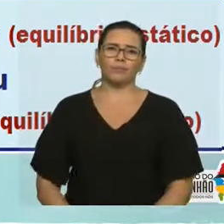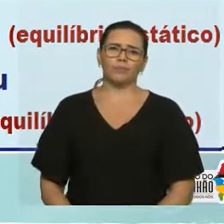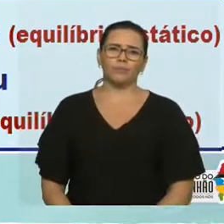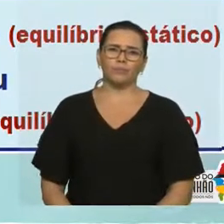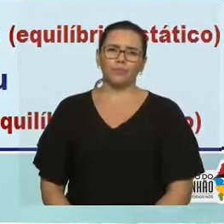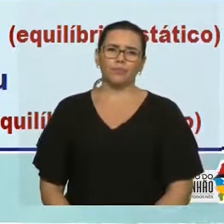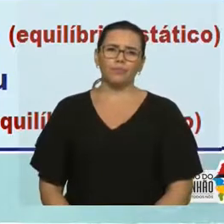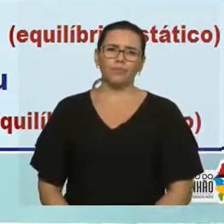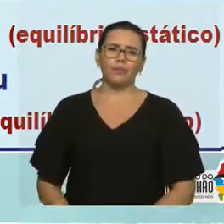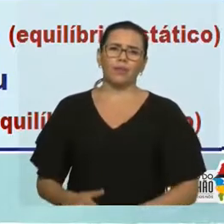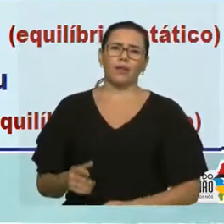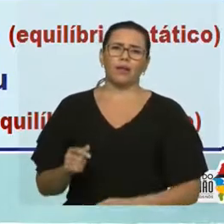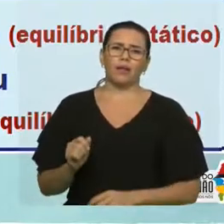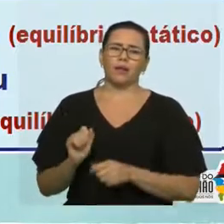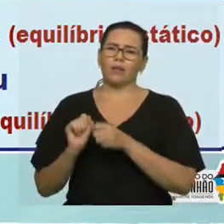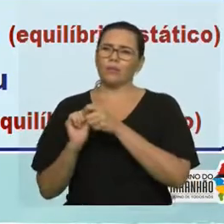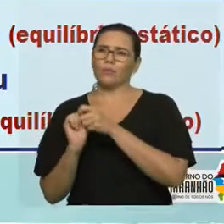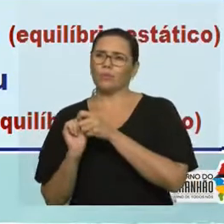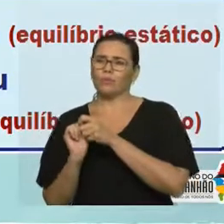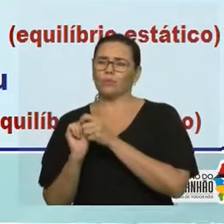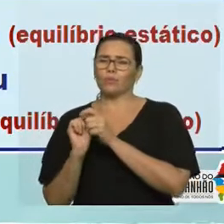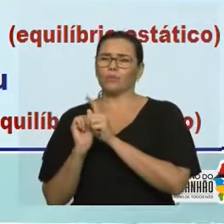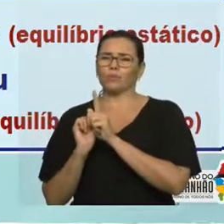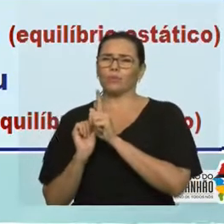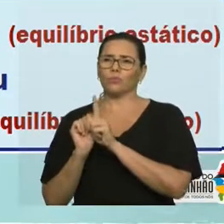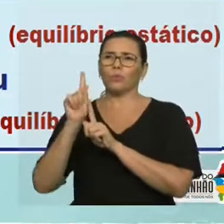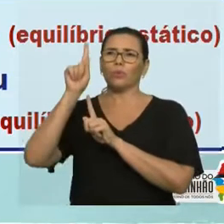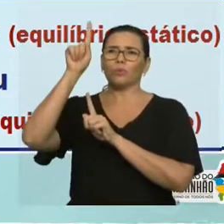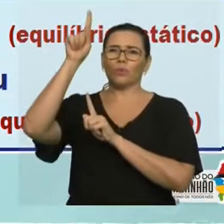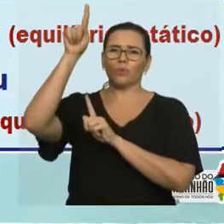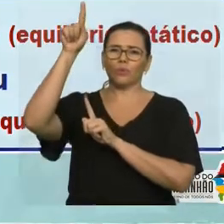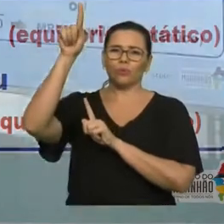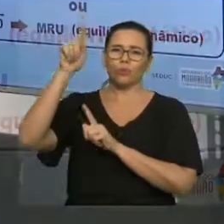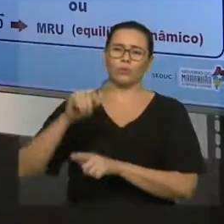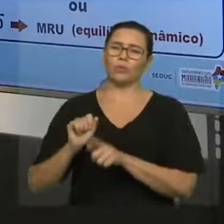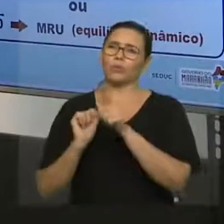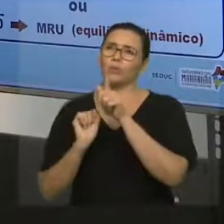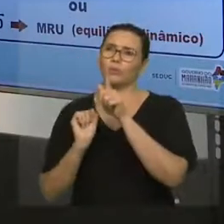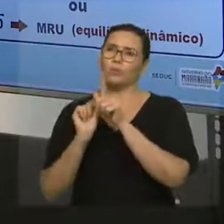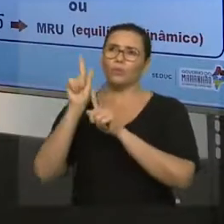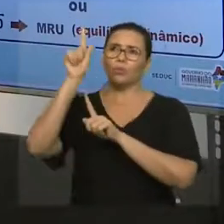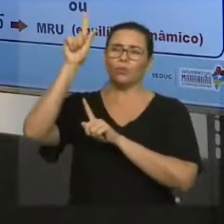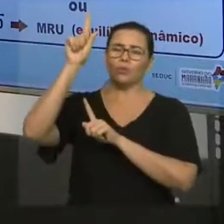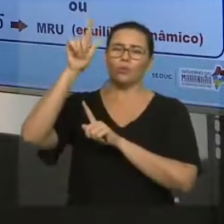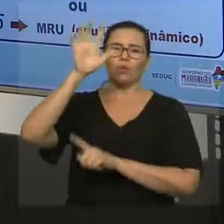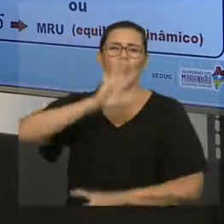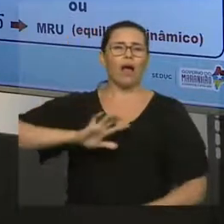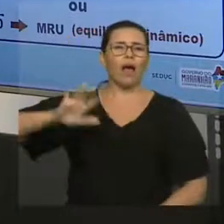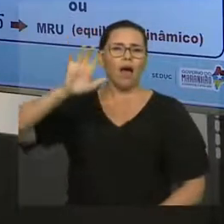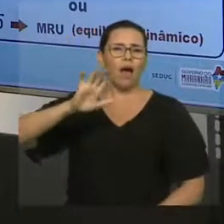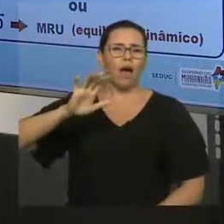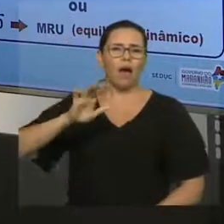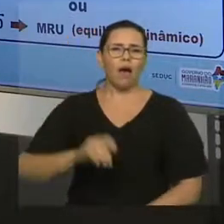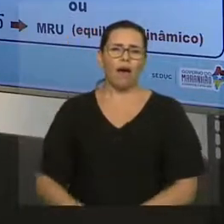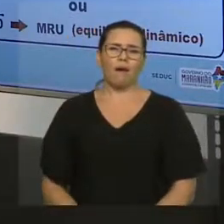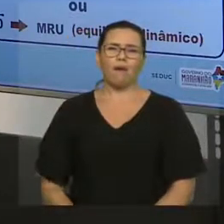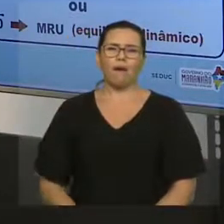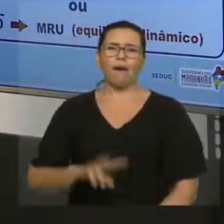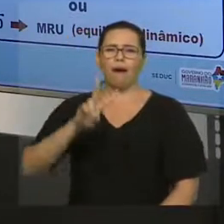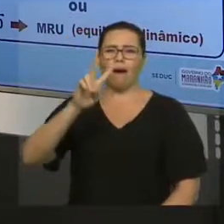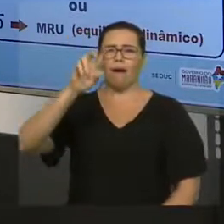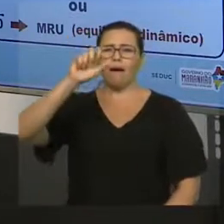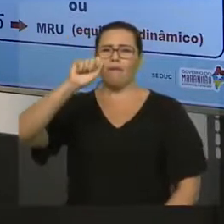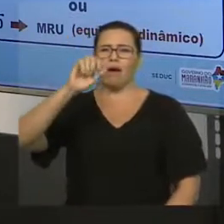espacial aí, viajando pelo espaço e tal, onde não tem resistência dual, o que vai acontecer? Ela desliga lá as suas